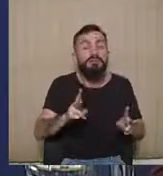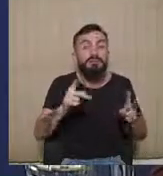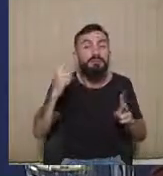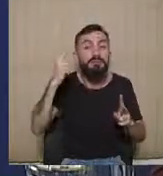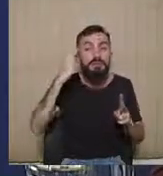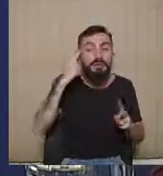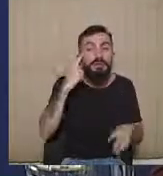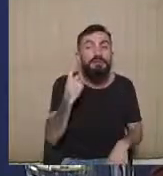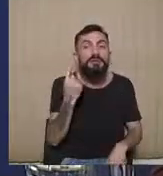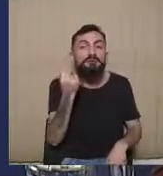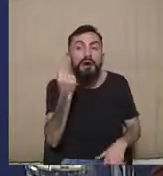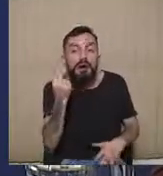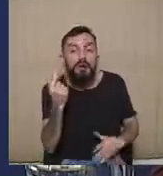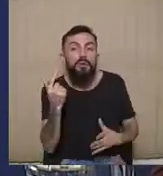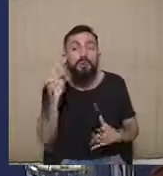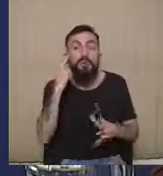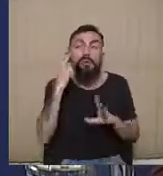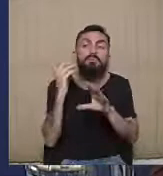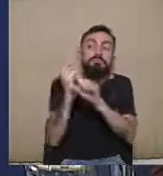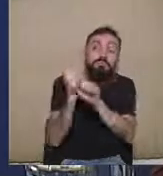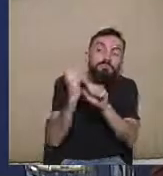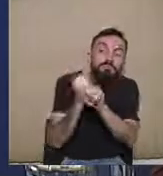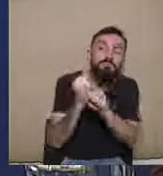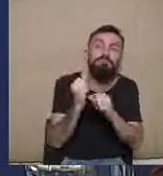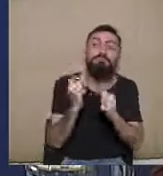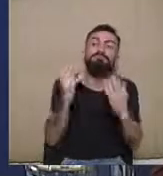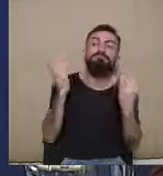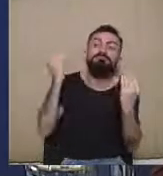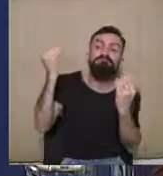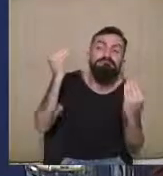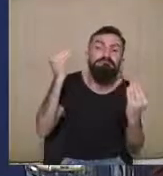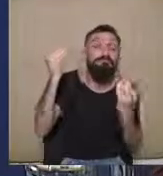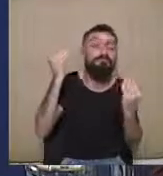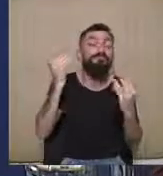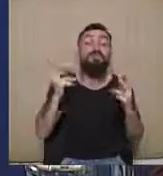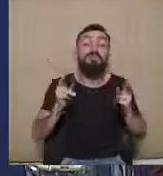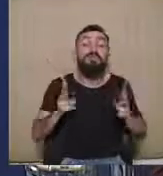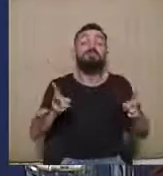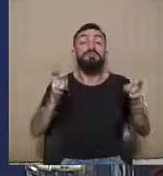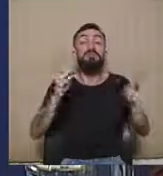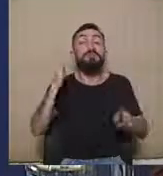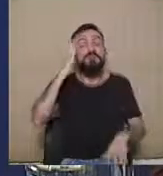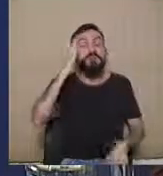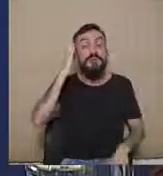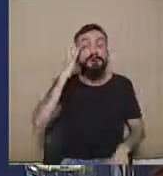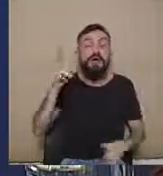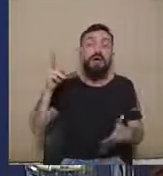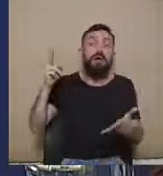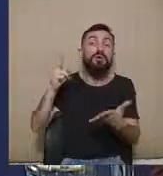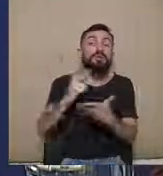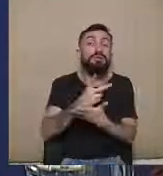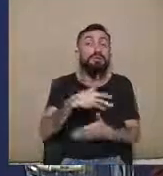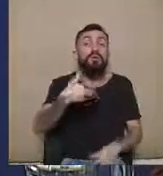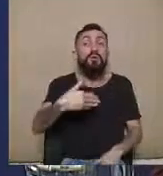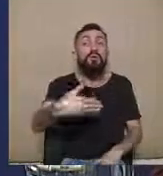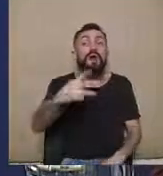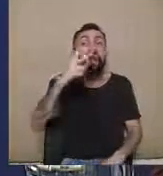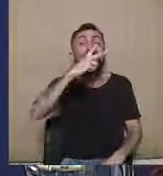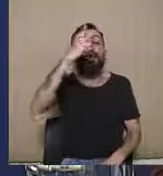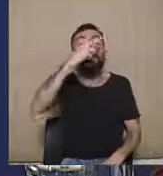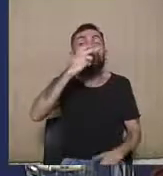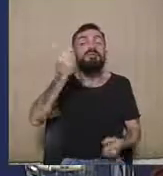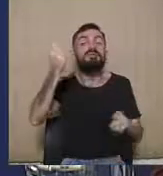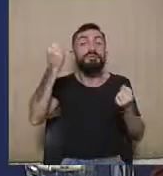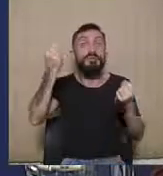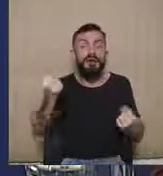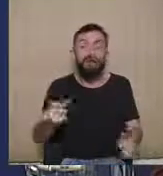valor, de proporcionalidade, da resposta estatal frente à gravidade dos fatos. A gente quer sempre perquerir se